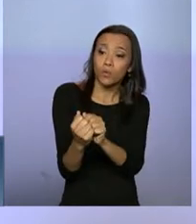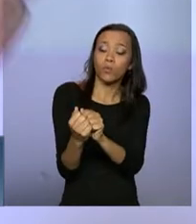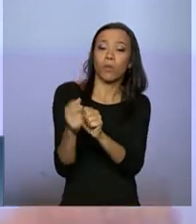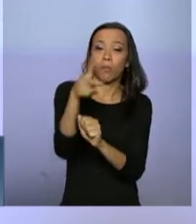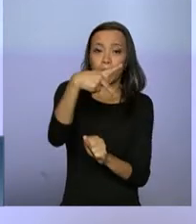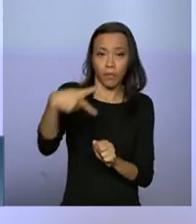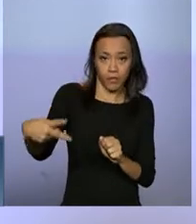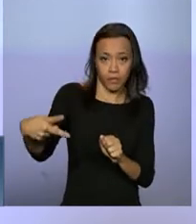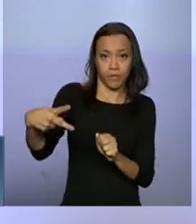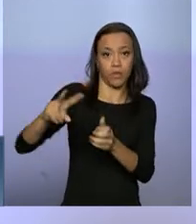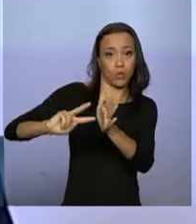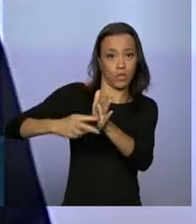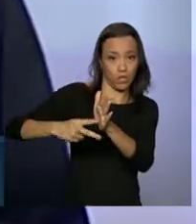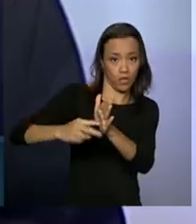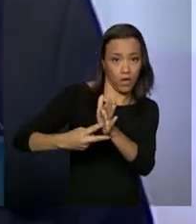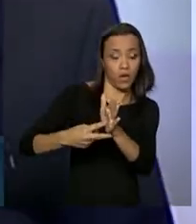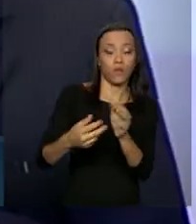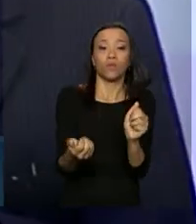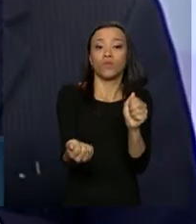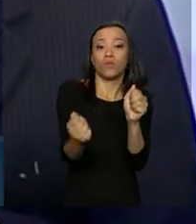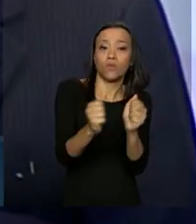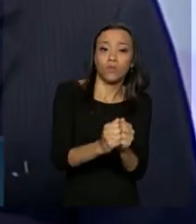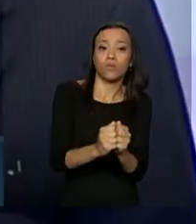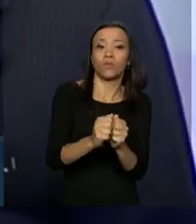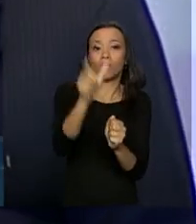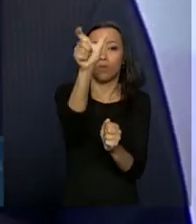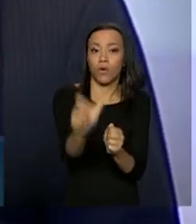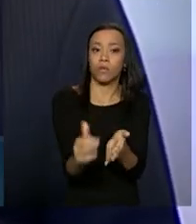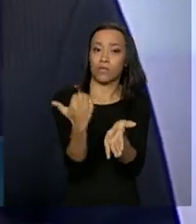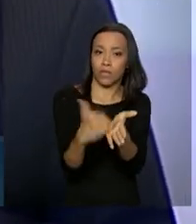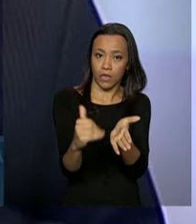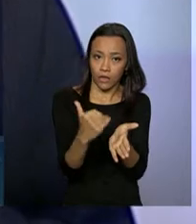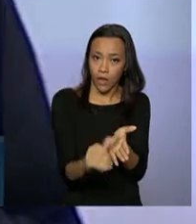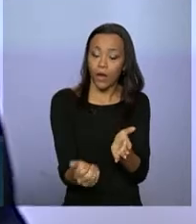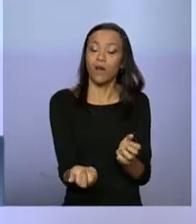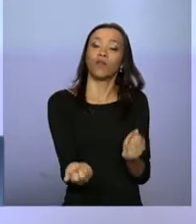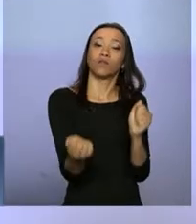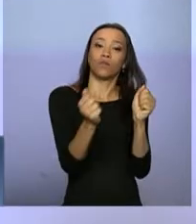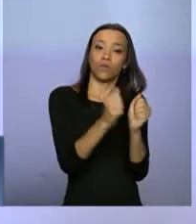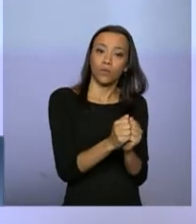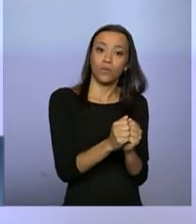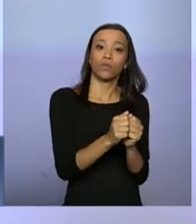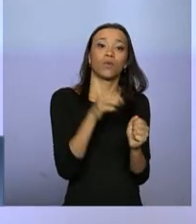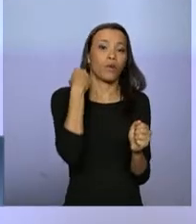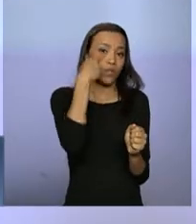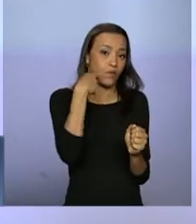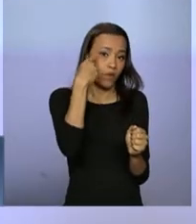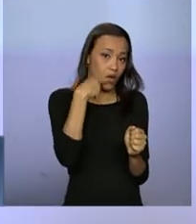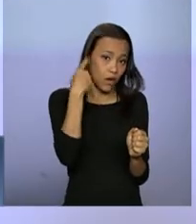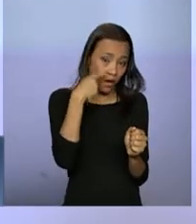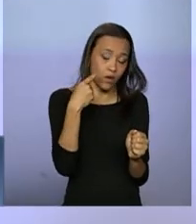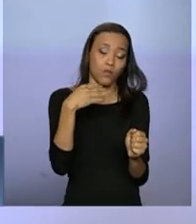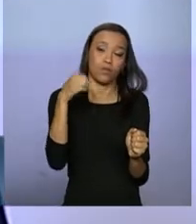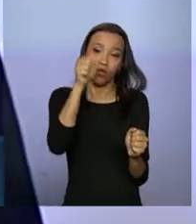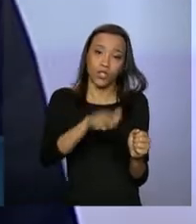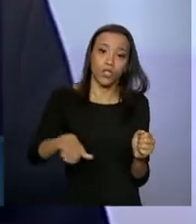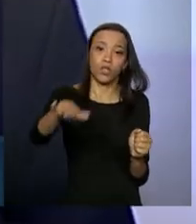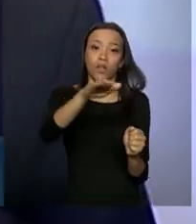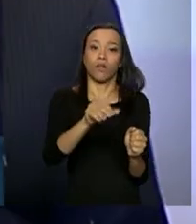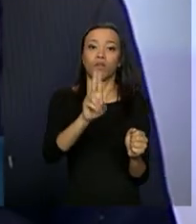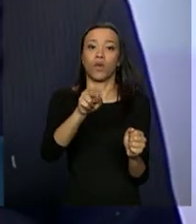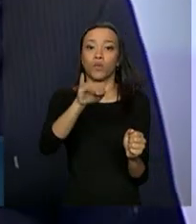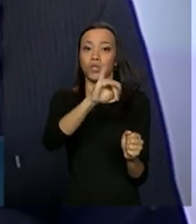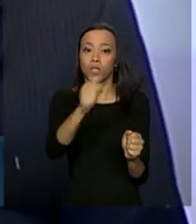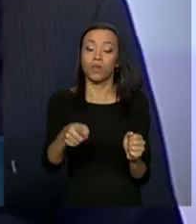junto com o secretário da CITI, junto com o advogado-geral da União. Juntos nós estivemos,